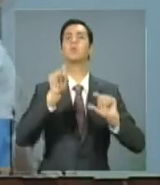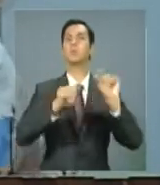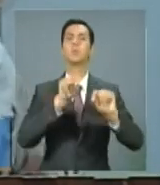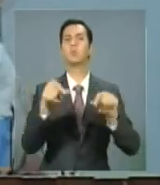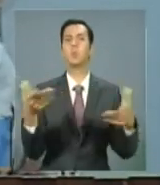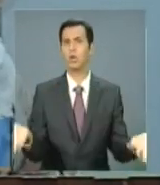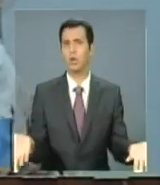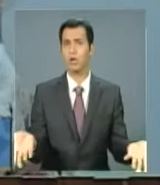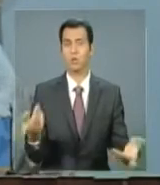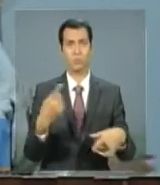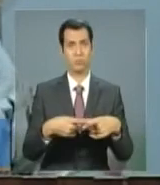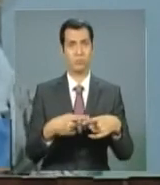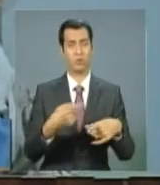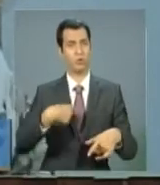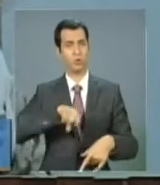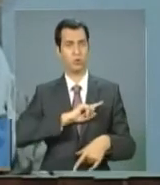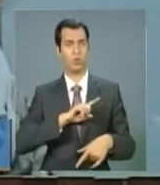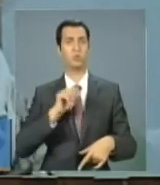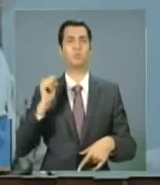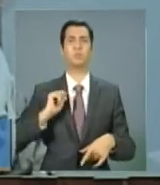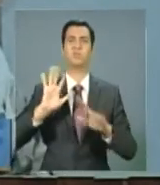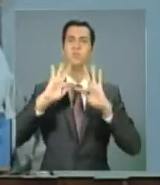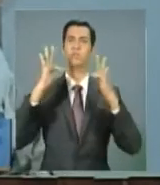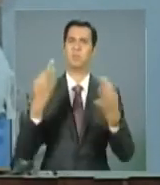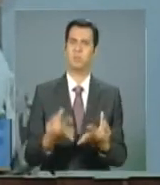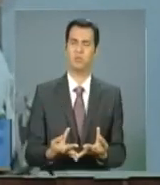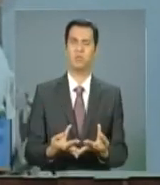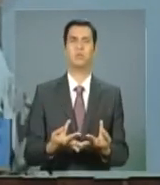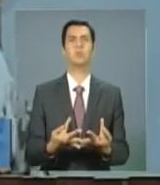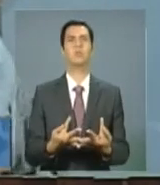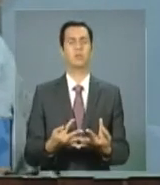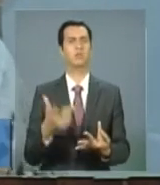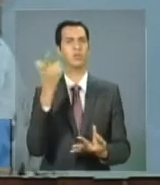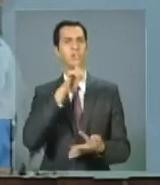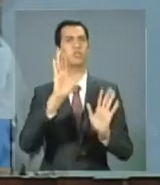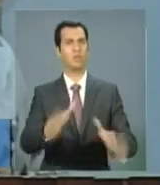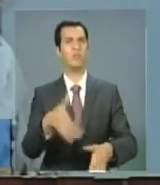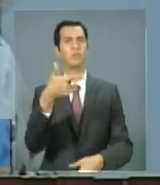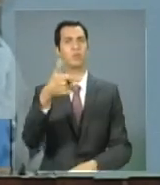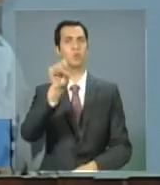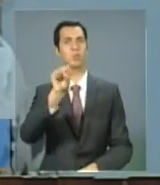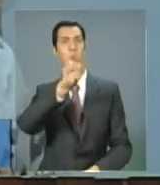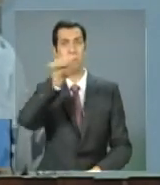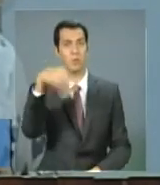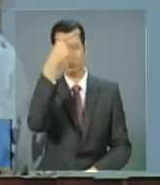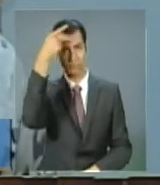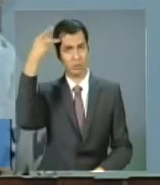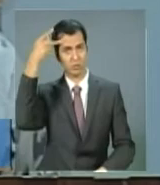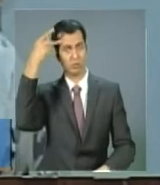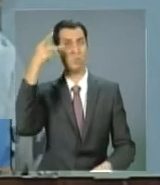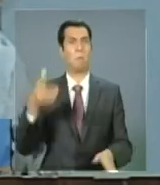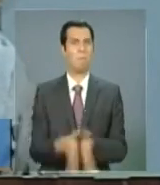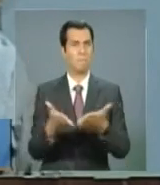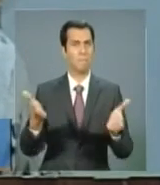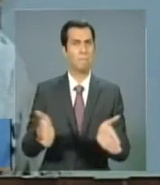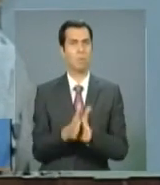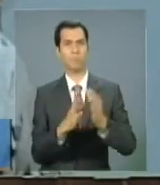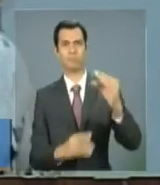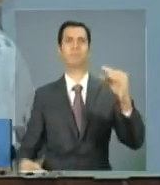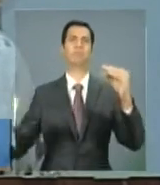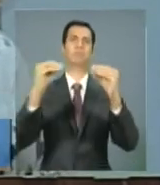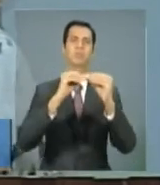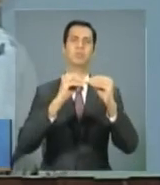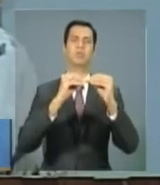conjunto dos programas que nós criamos, ter incluído 28 milhões, tirado 28 milhões da pobreza, incluído 40 milhões na